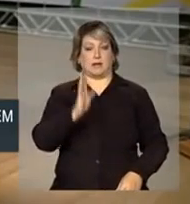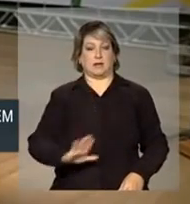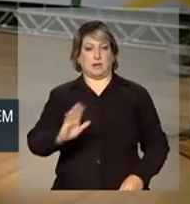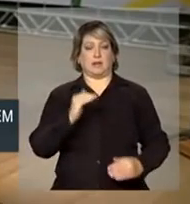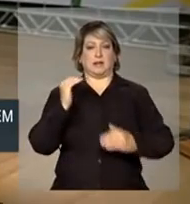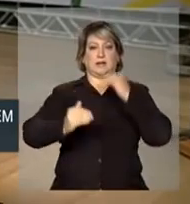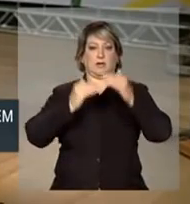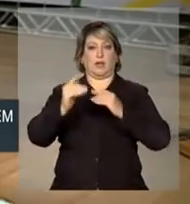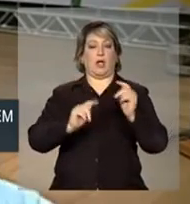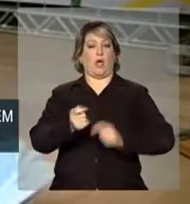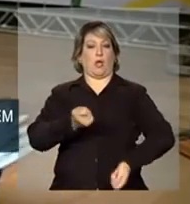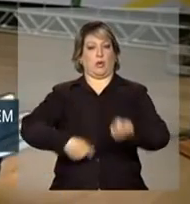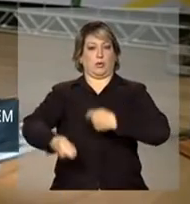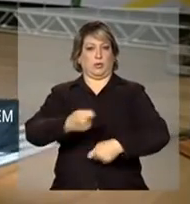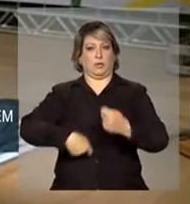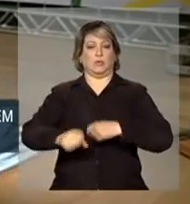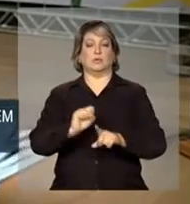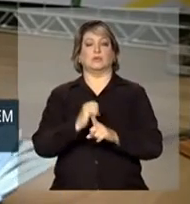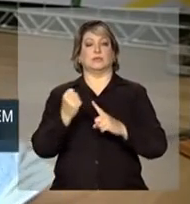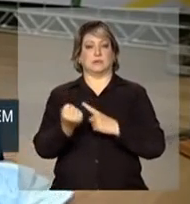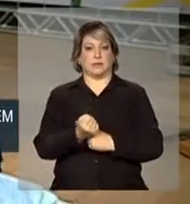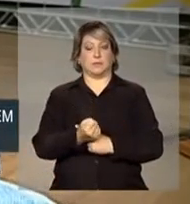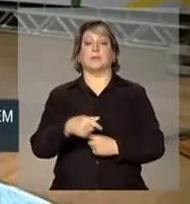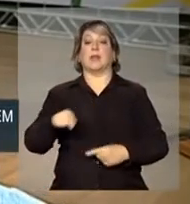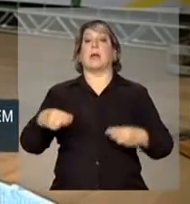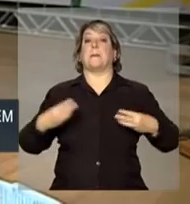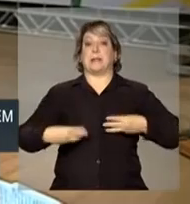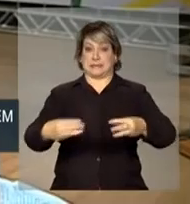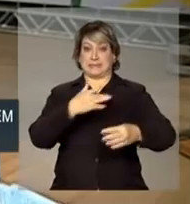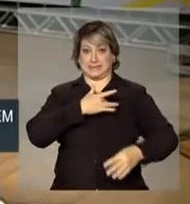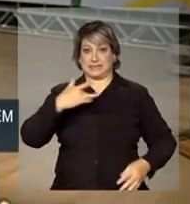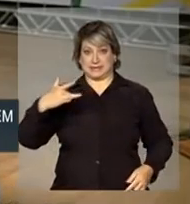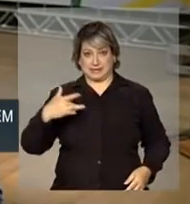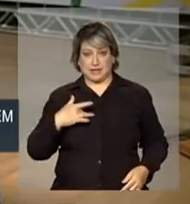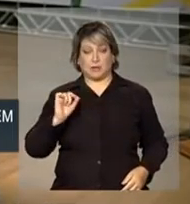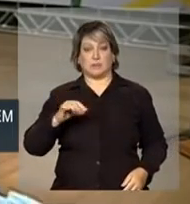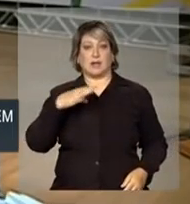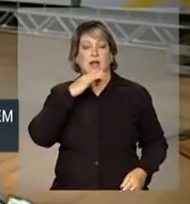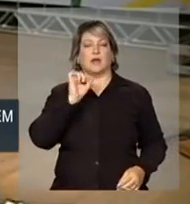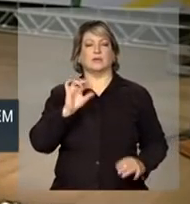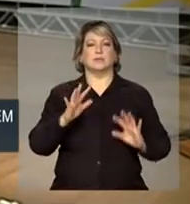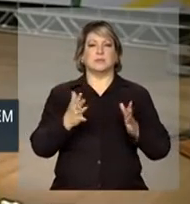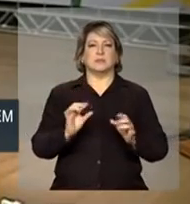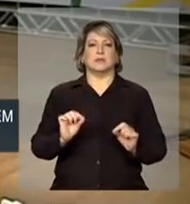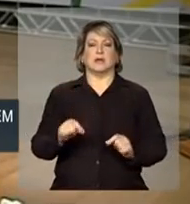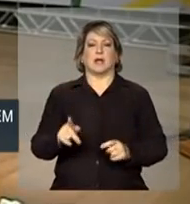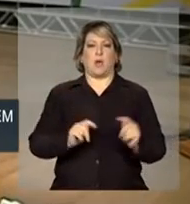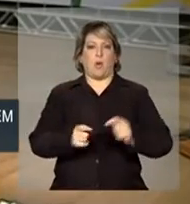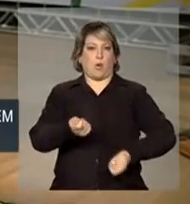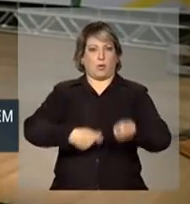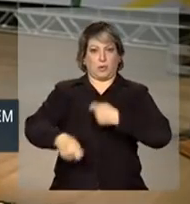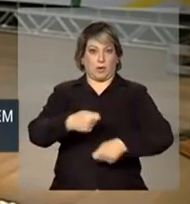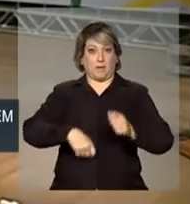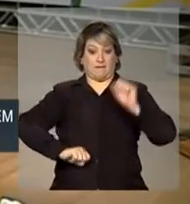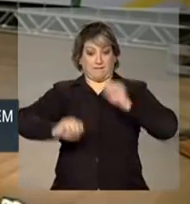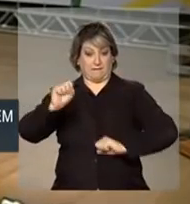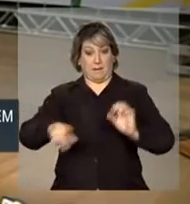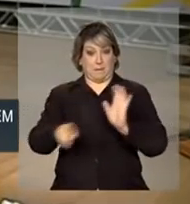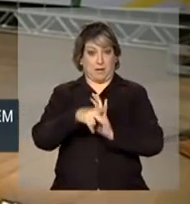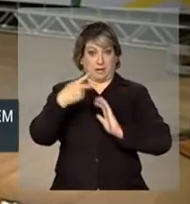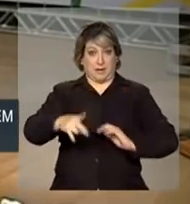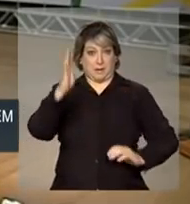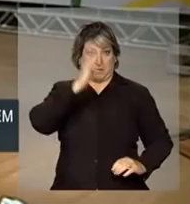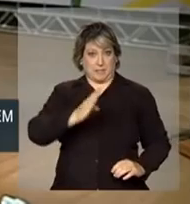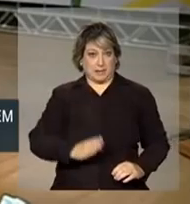Desenvolvimento Econômico e Social. O Ministério da Saúde estima que a economia com a produção nacional de insulina vai chegar